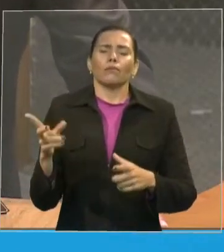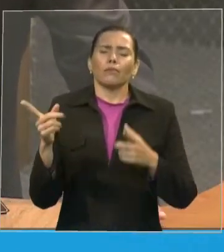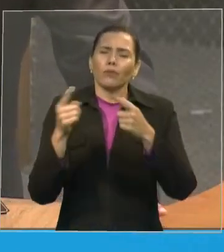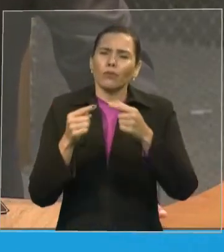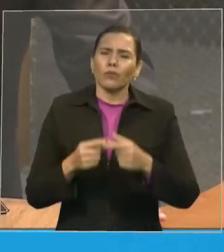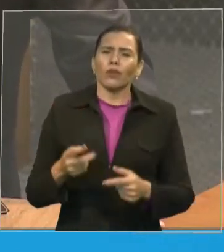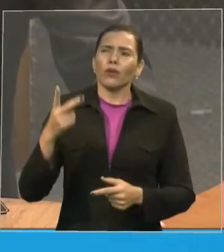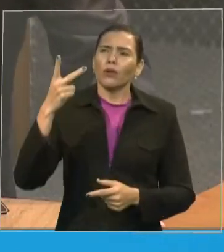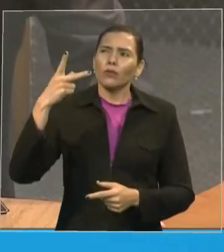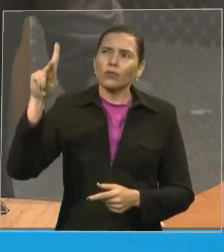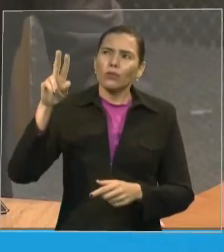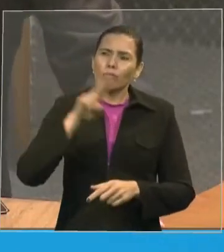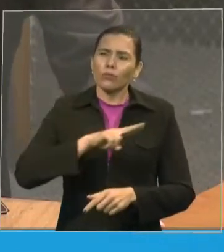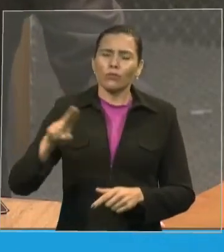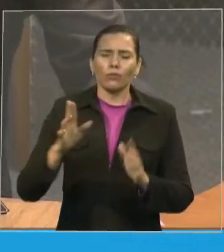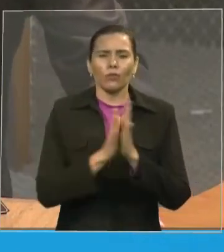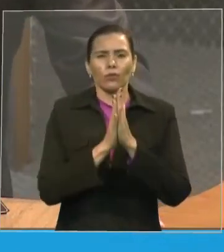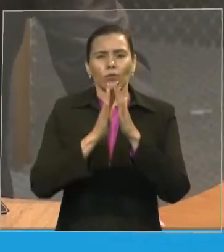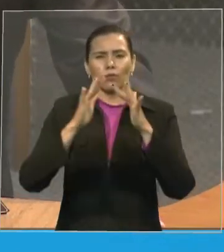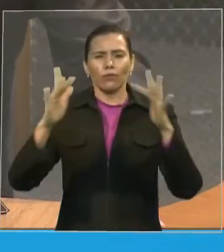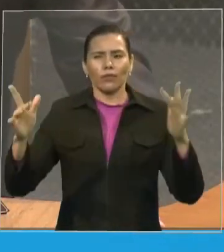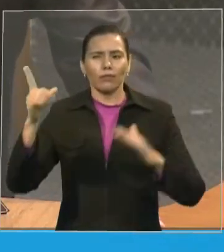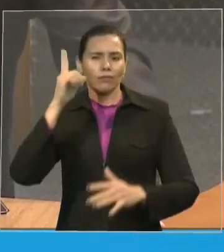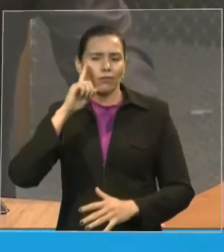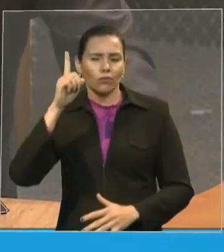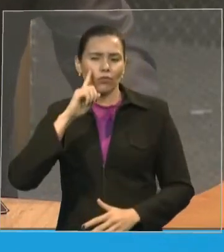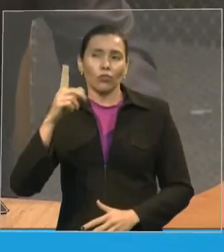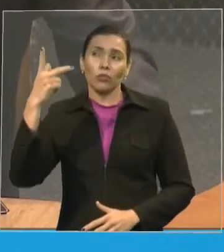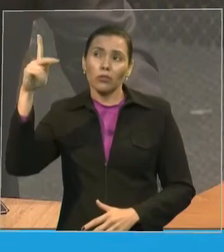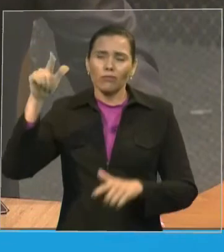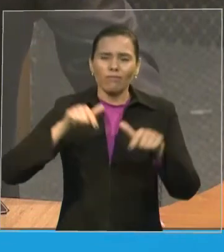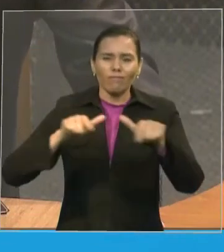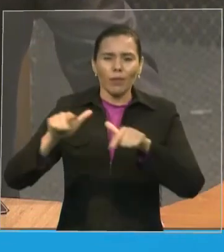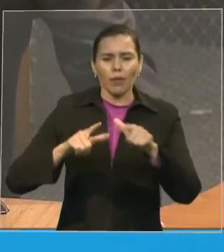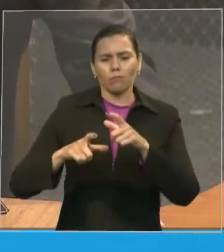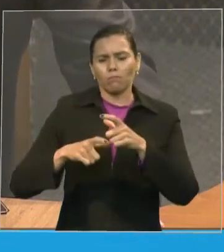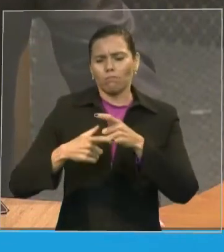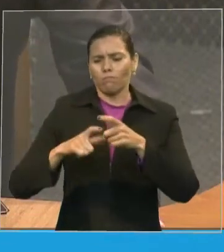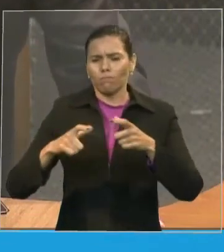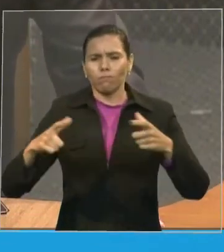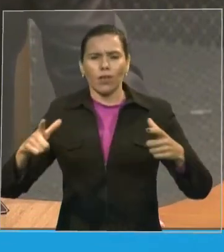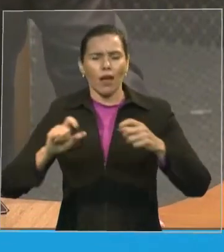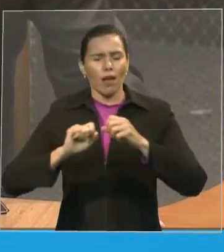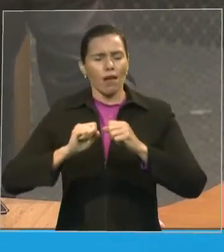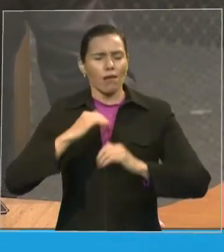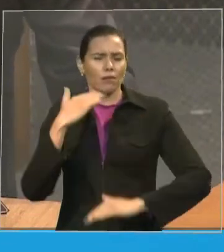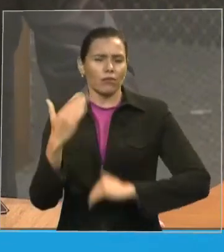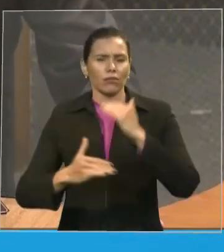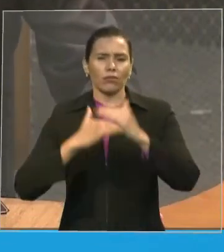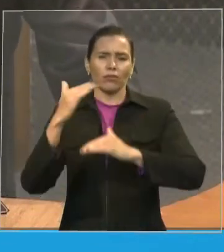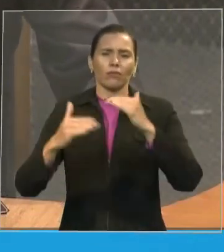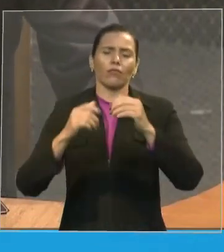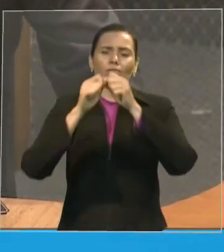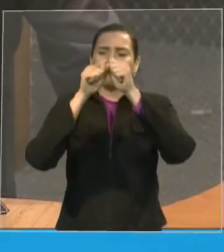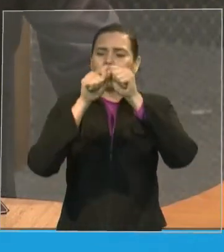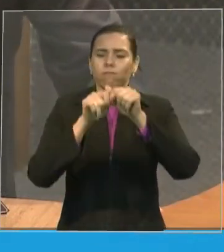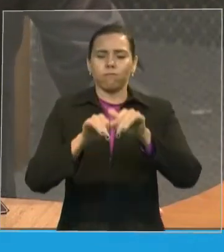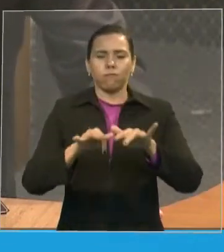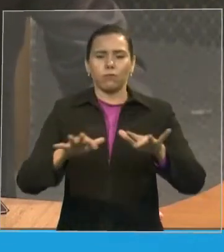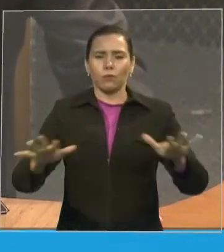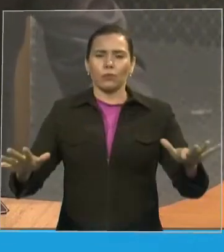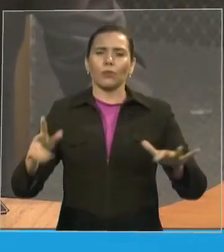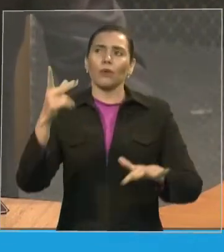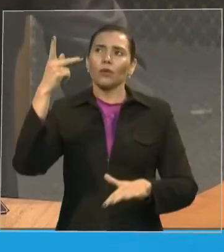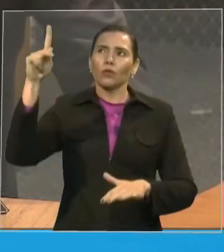dia e a Tua obra crescer e se expandir para a Tua glória e para o Teu louvor